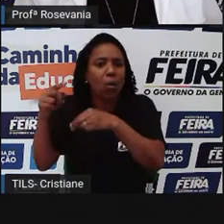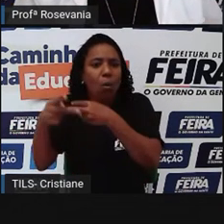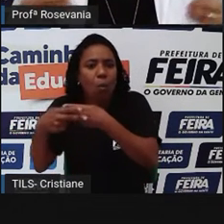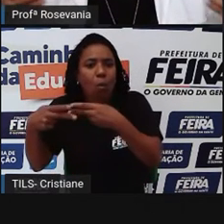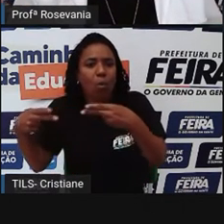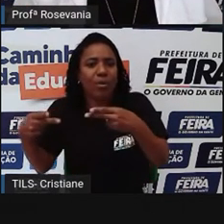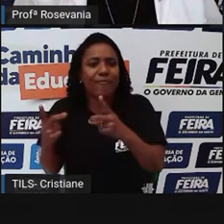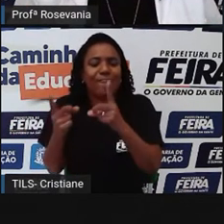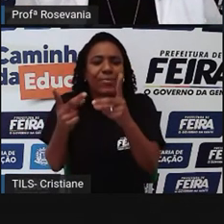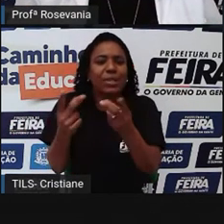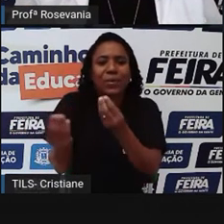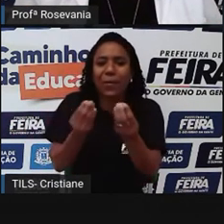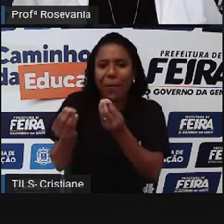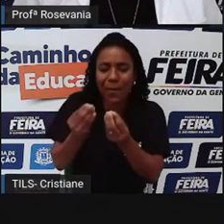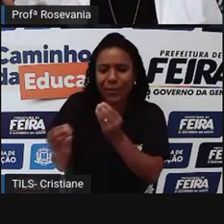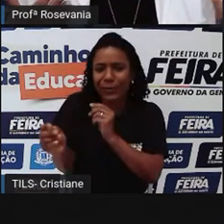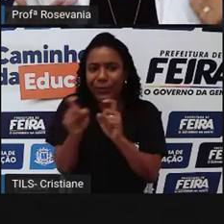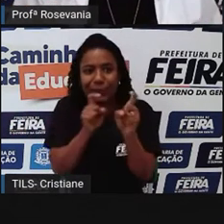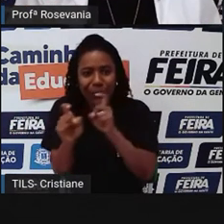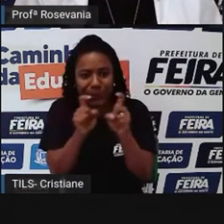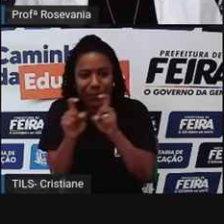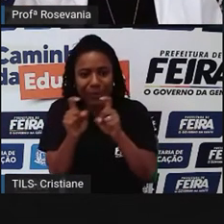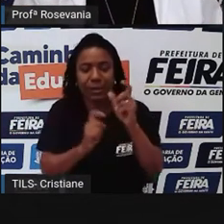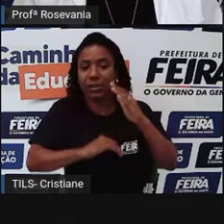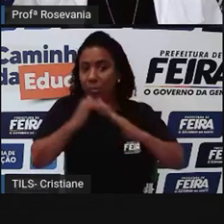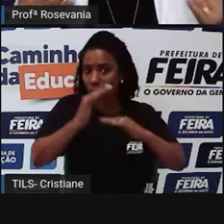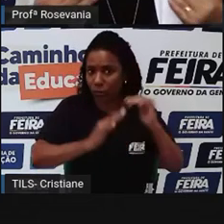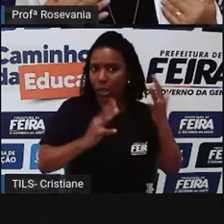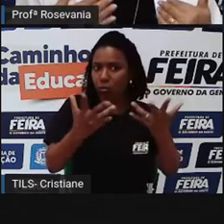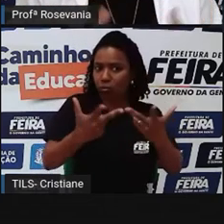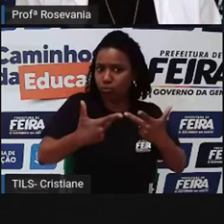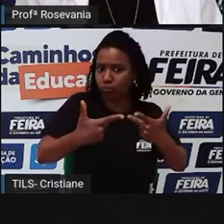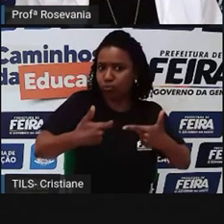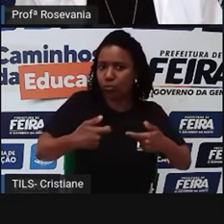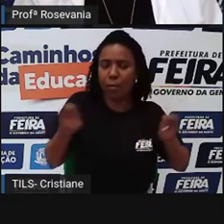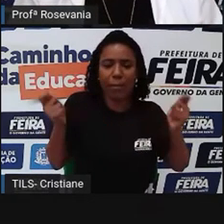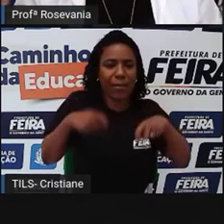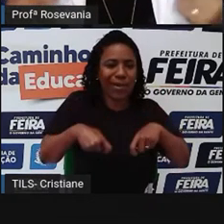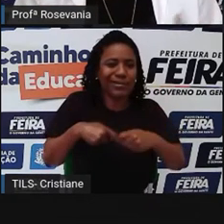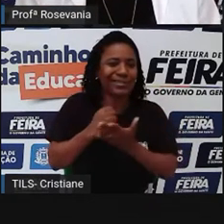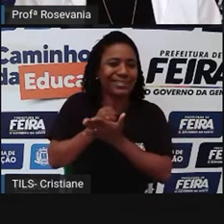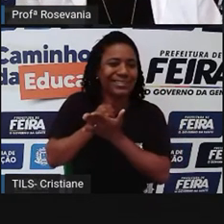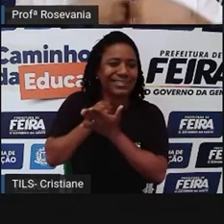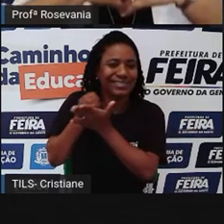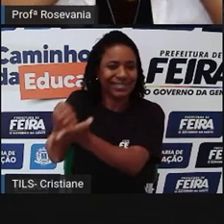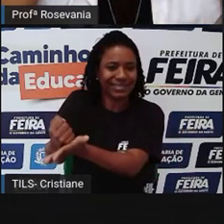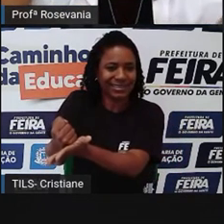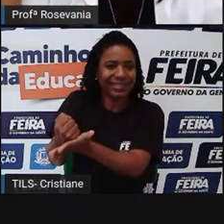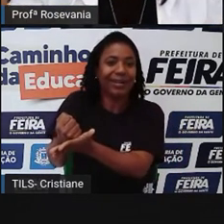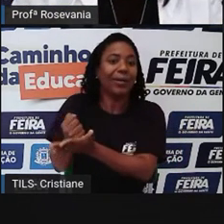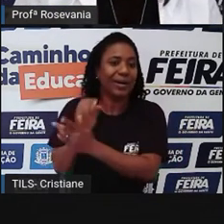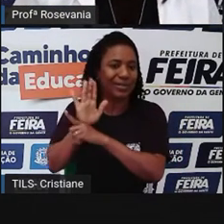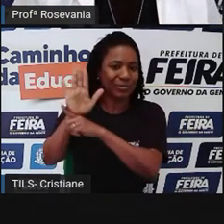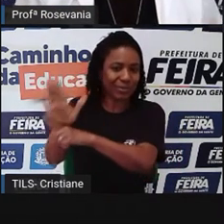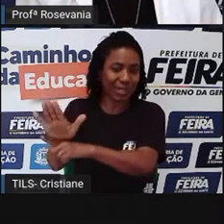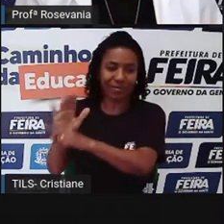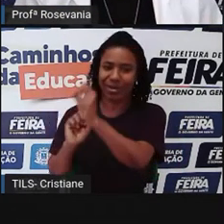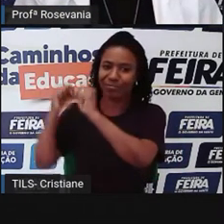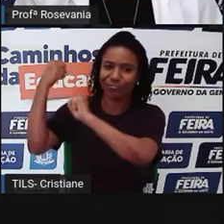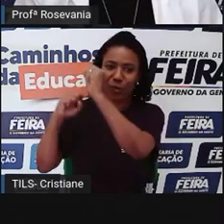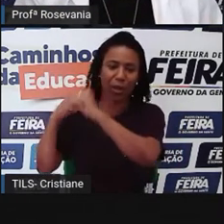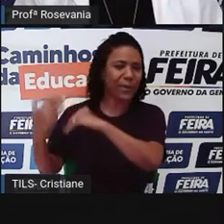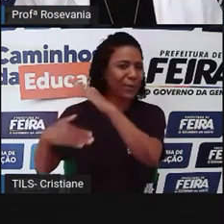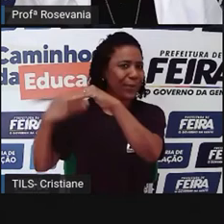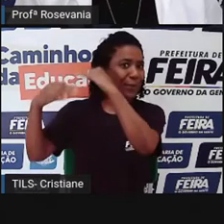Então tem uma série de profissionais que dão suporte para que o meu comércio, para que a minha indústria, ela venha, né,